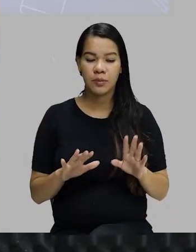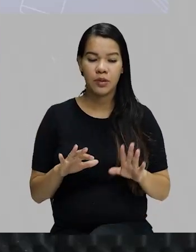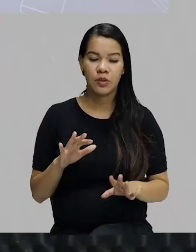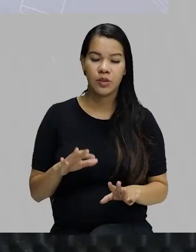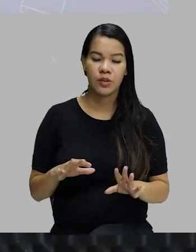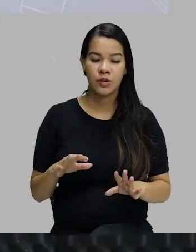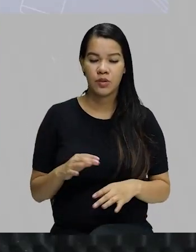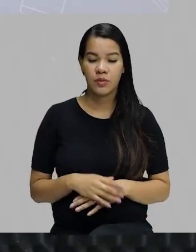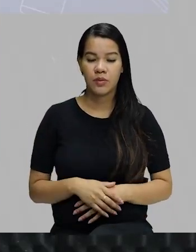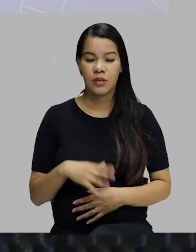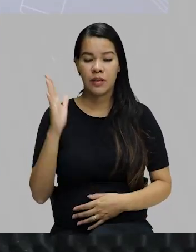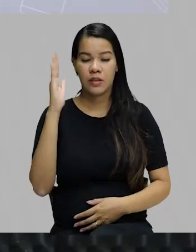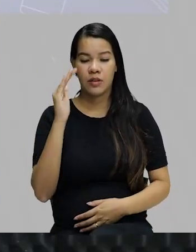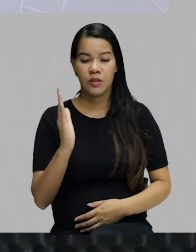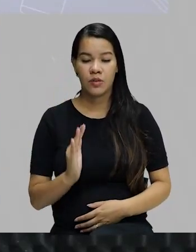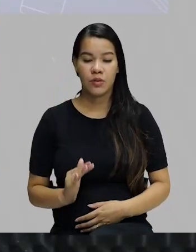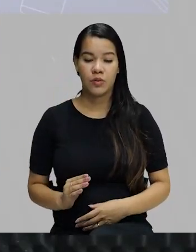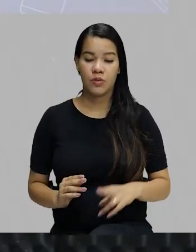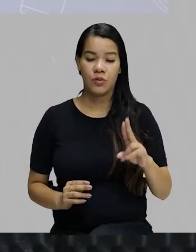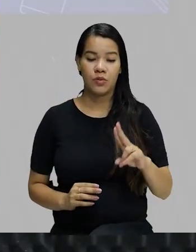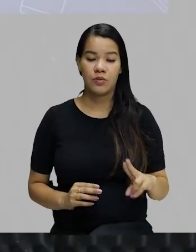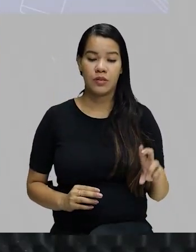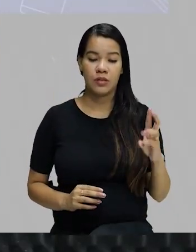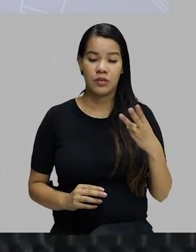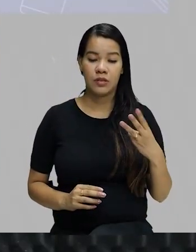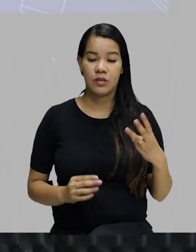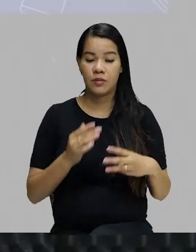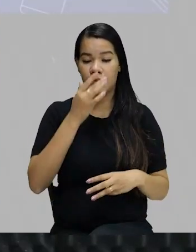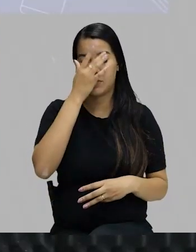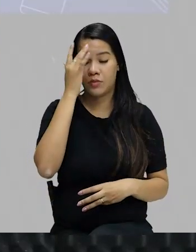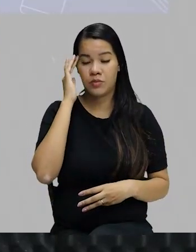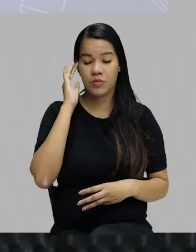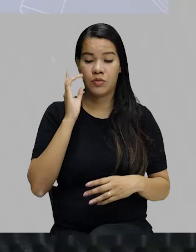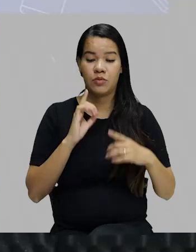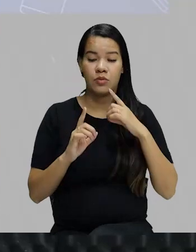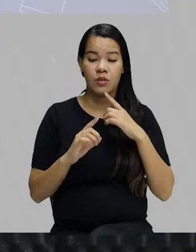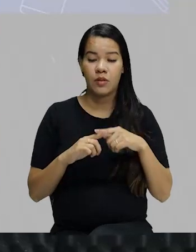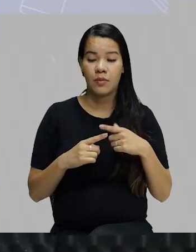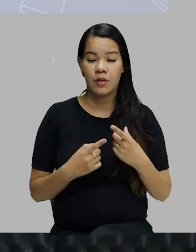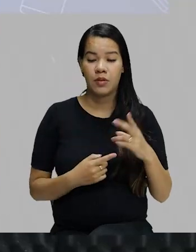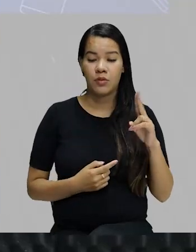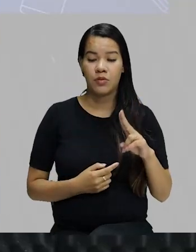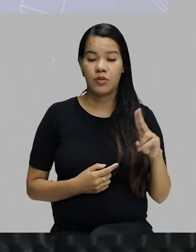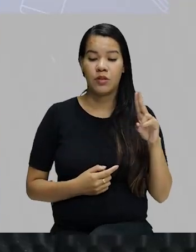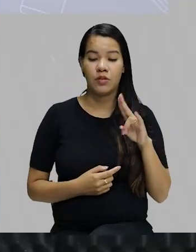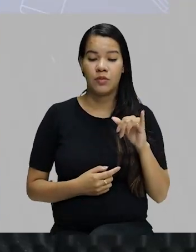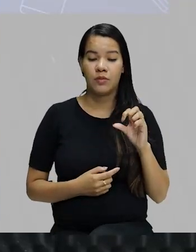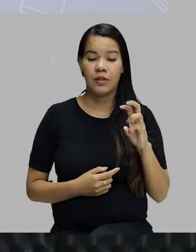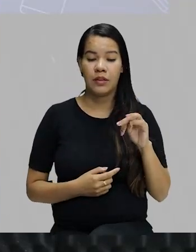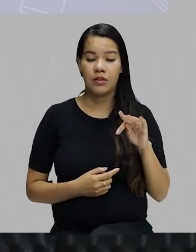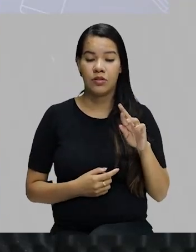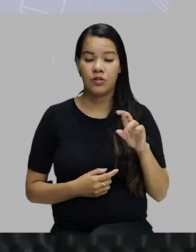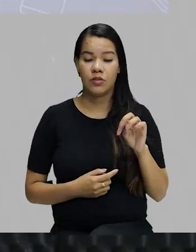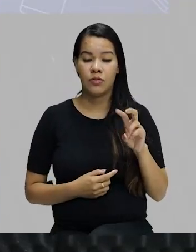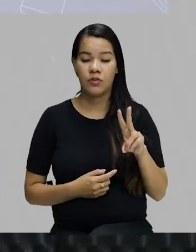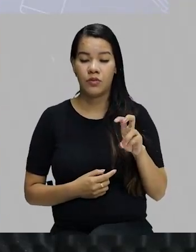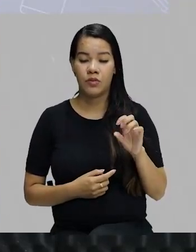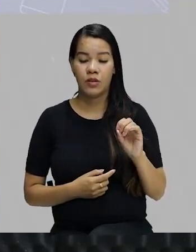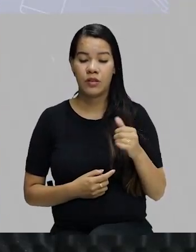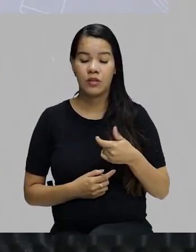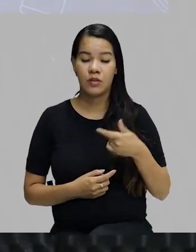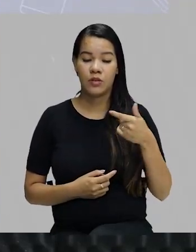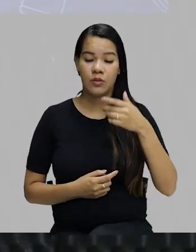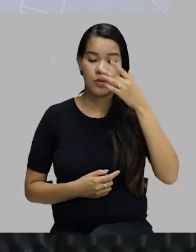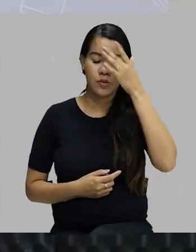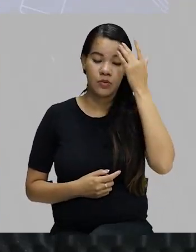pessoa do discurso, mas utiliza o imperativo na segunda pessoa do discurso, havendo assim a falta de uniformidade e